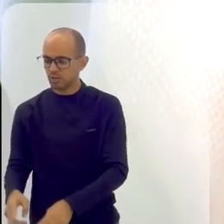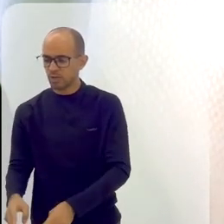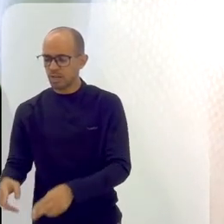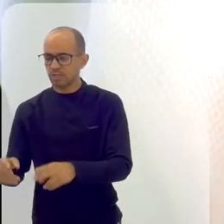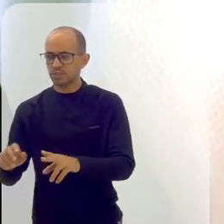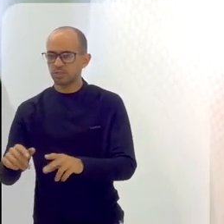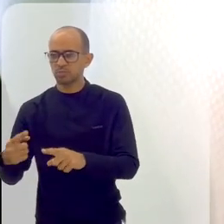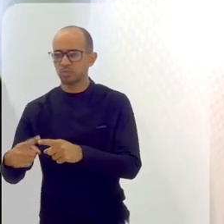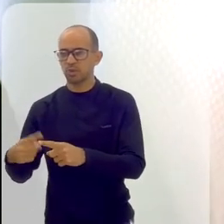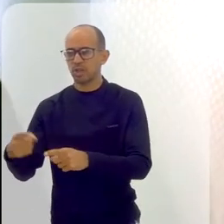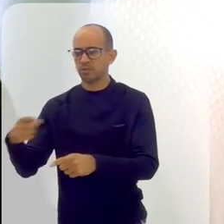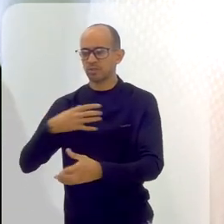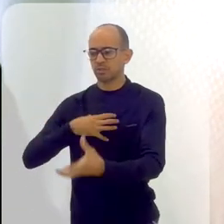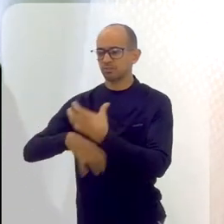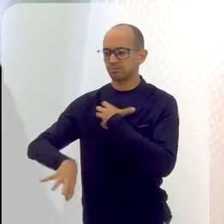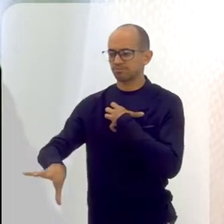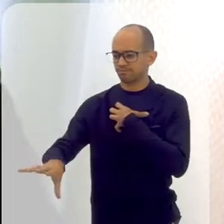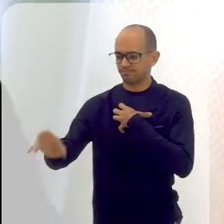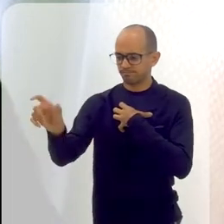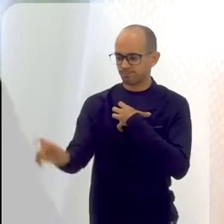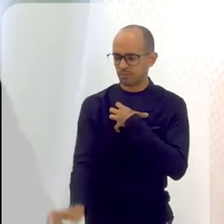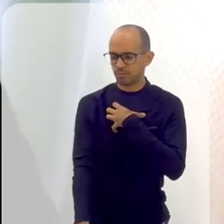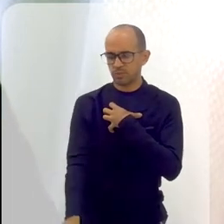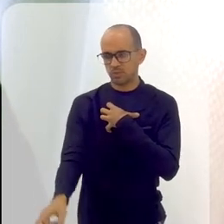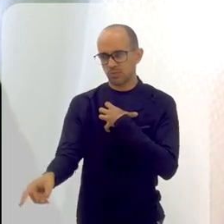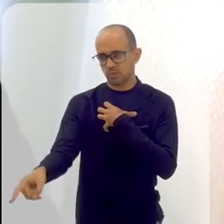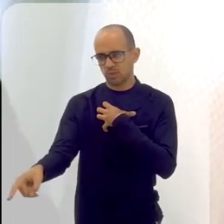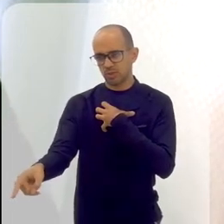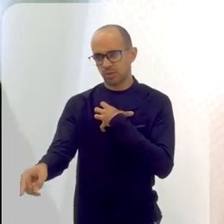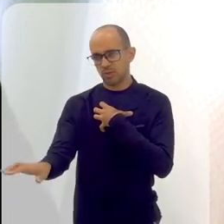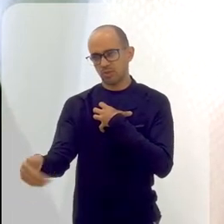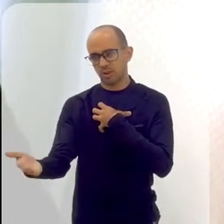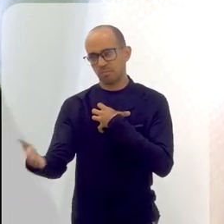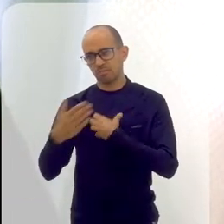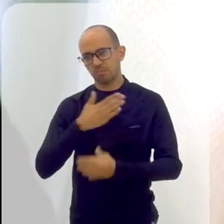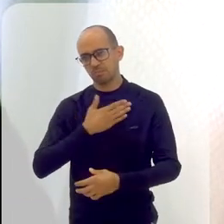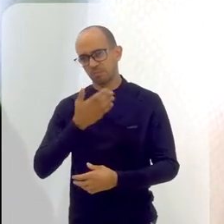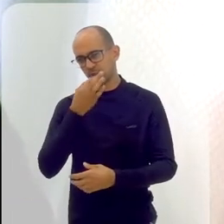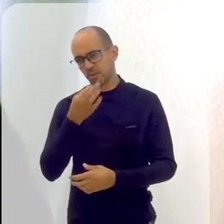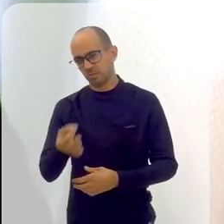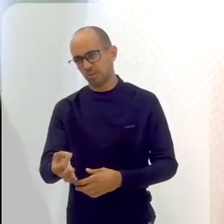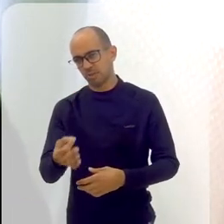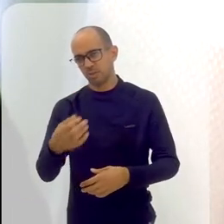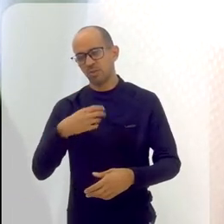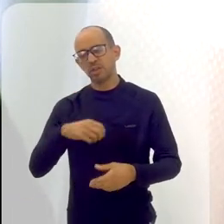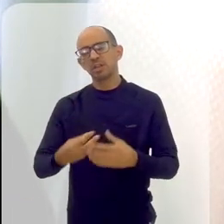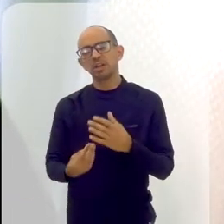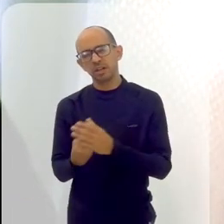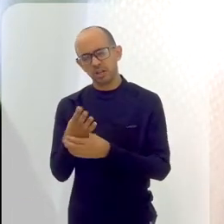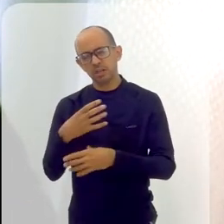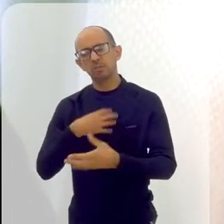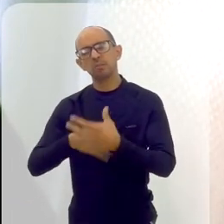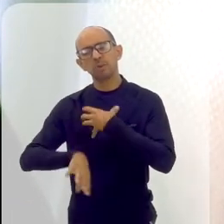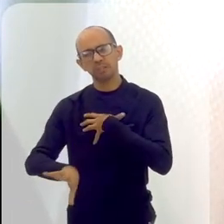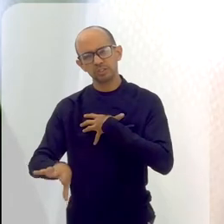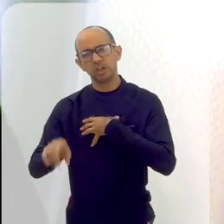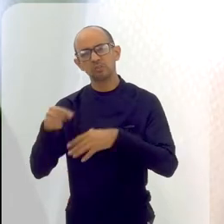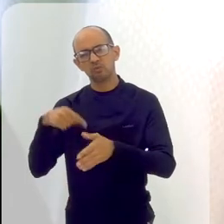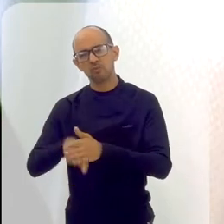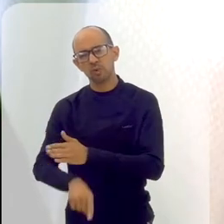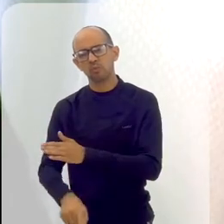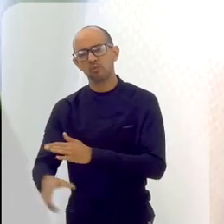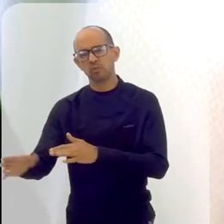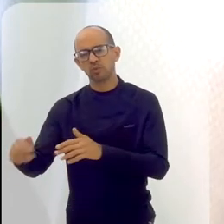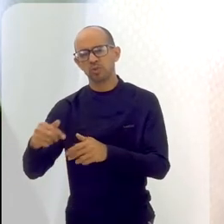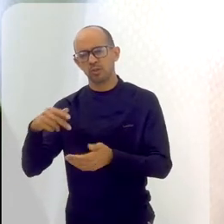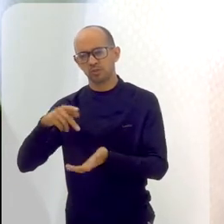da sua, que você se põe no lugar dessa outra pessoa. Então, eu acho que o ensino teatral acaba trazendo mais empatia, porque as estão